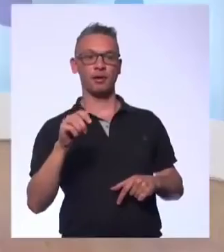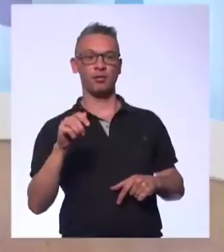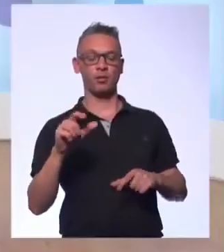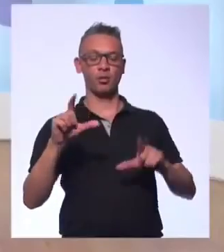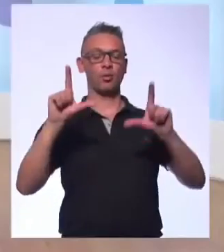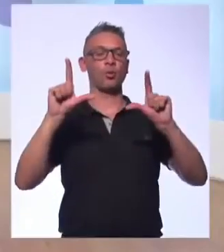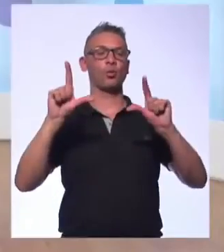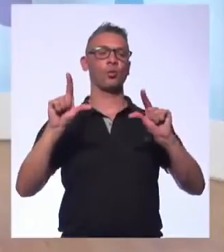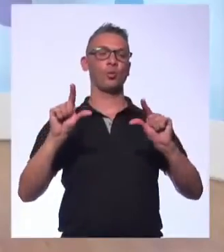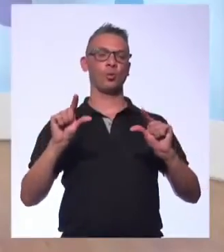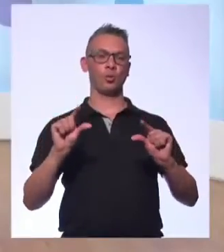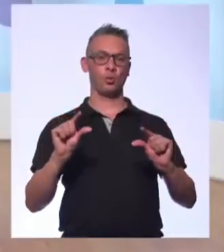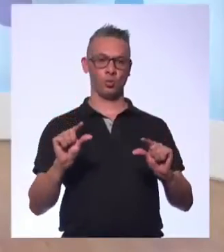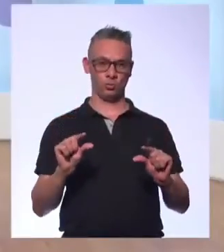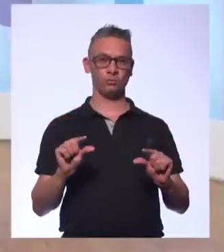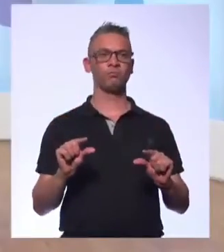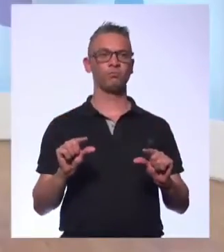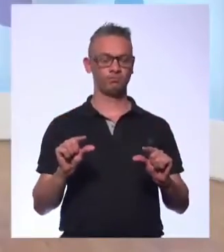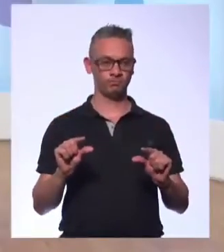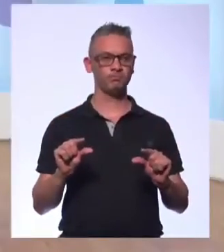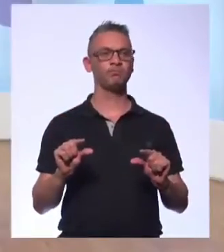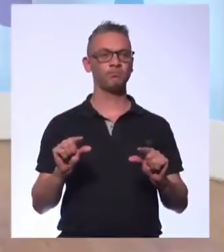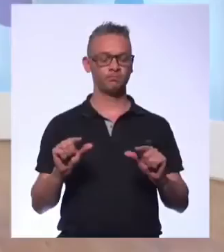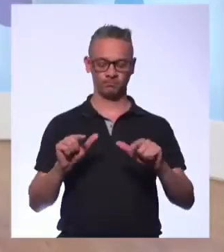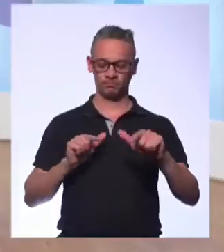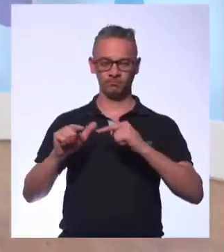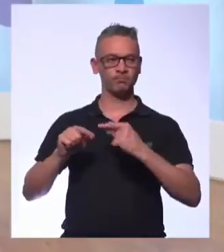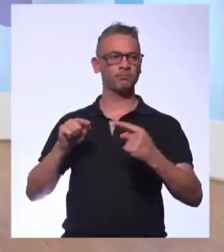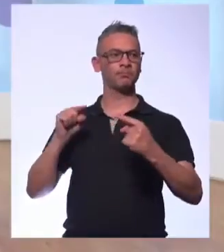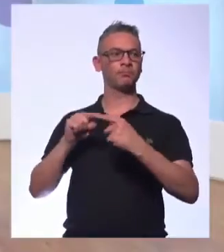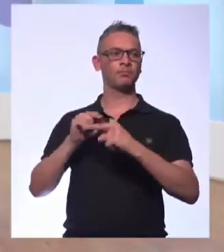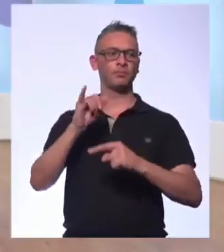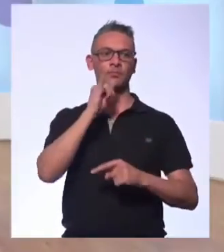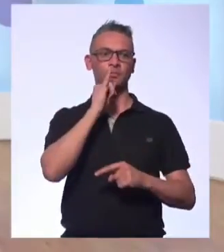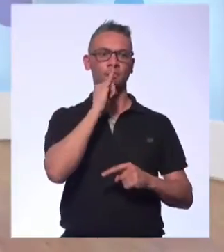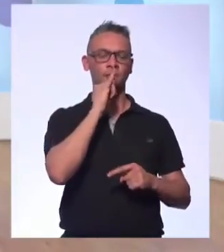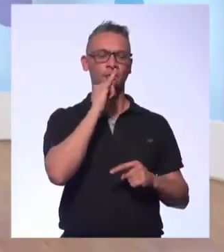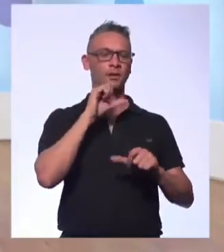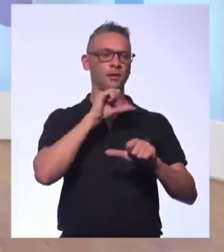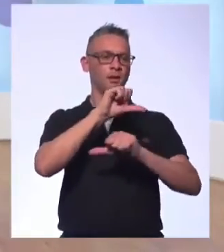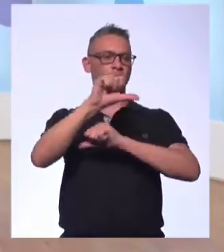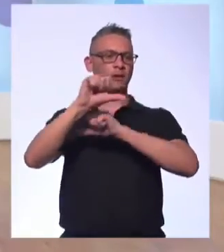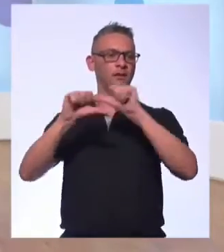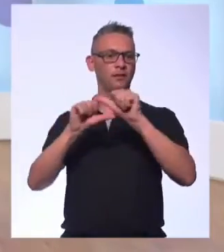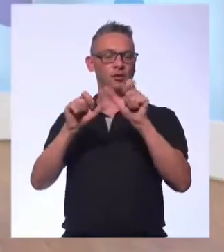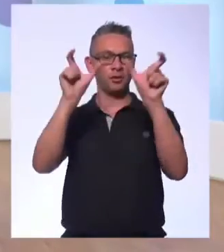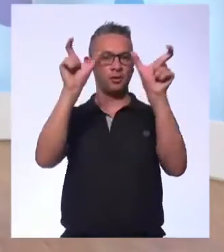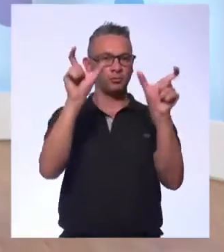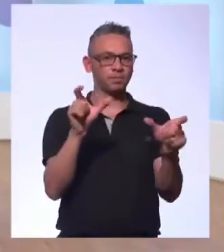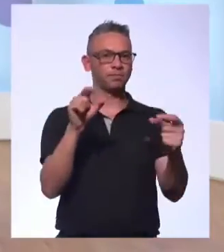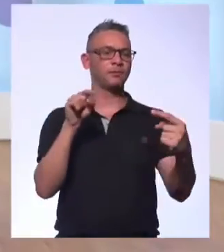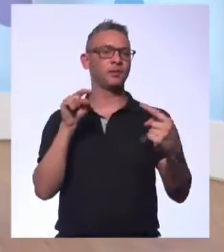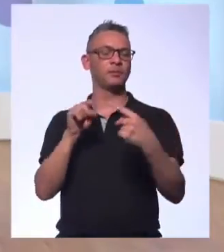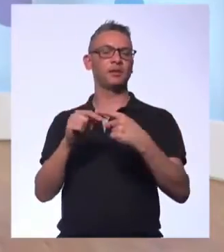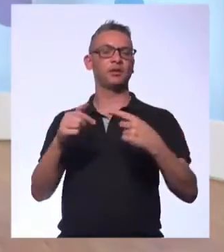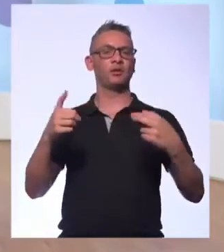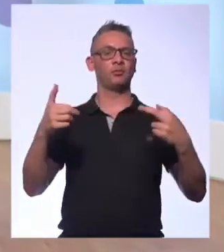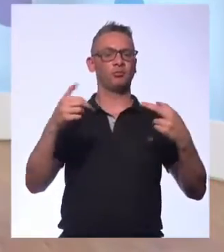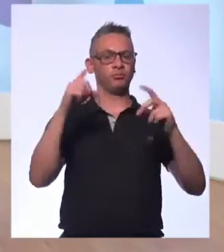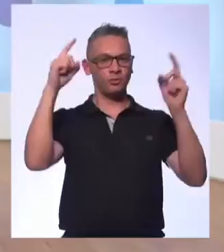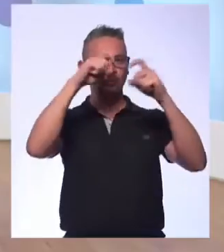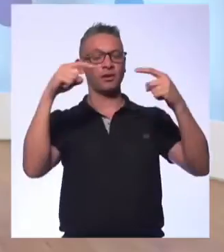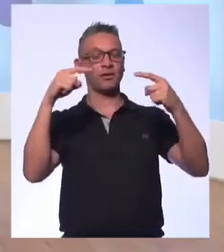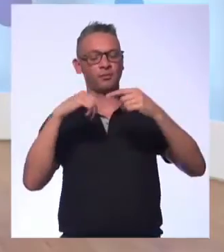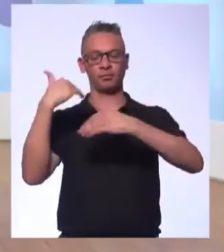Sendo reduzida. O que não falta é trabalho, ou seja, a necessidade do homem de transformar esse meio diante das dificuldades e necessidades